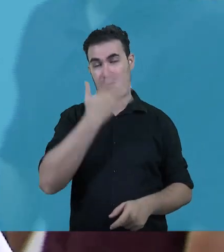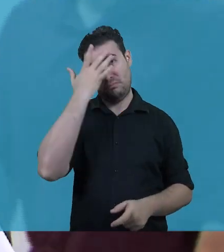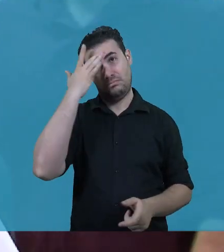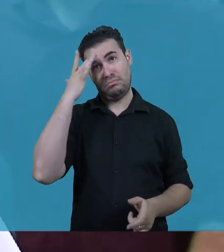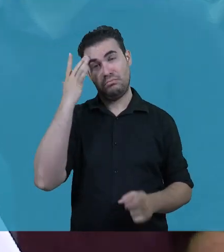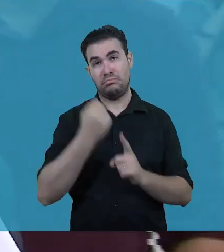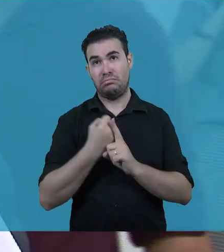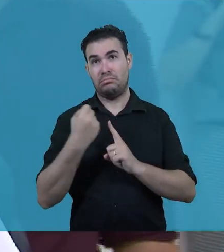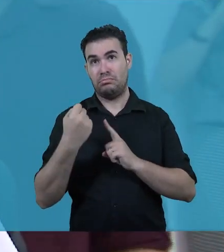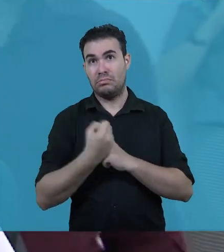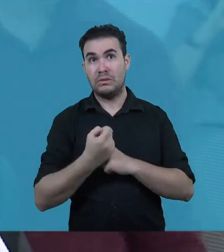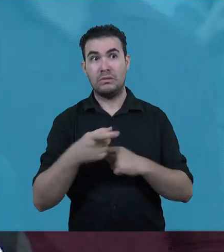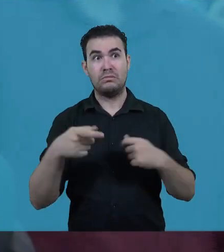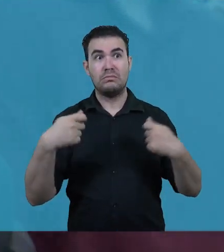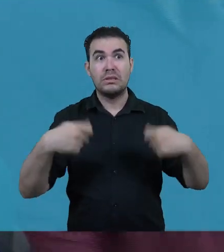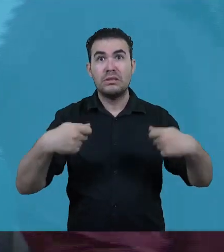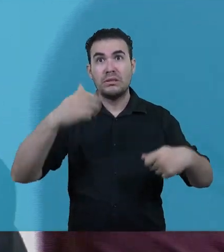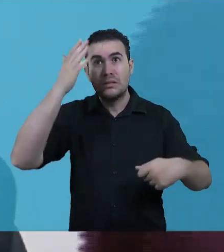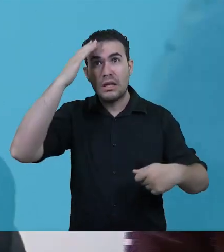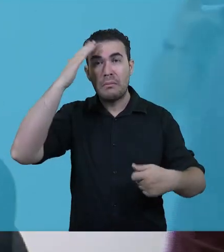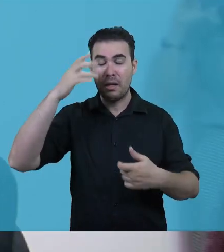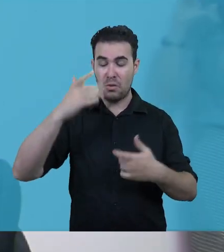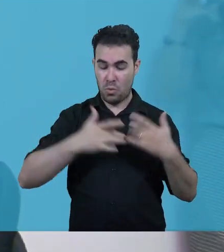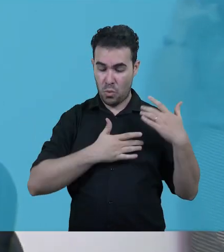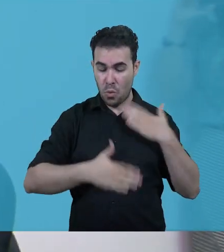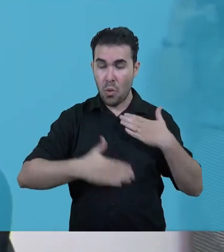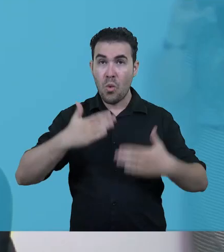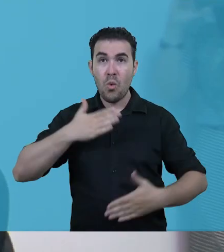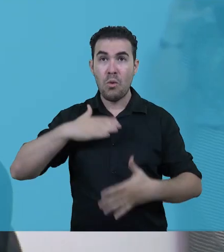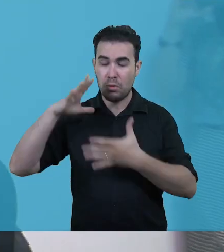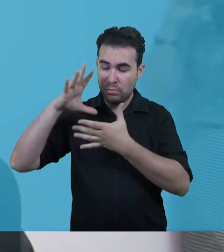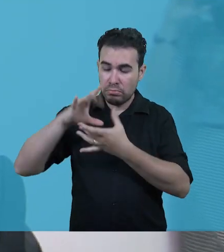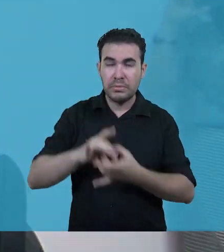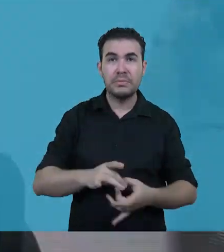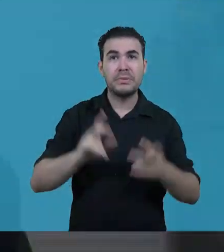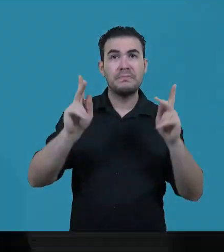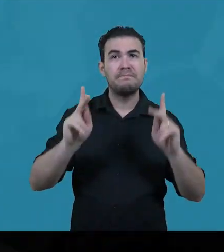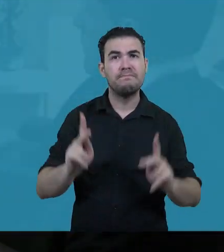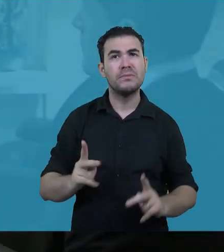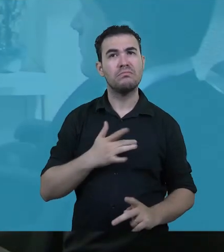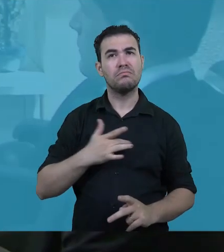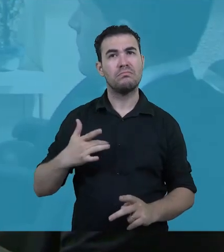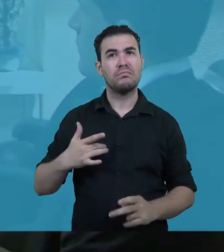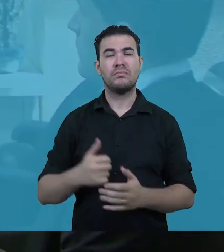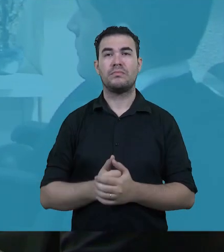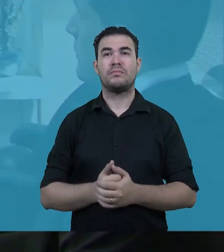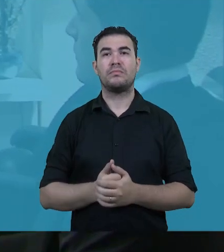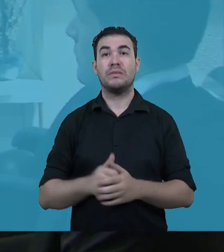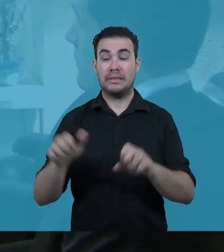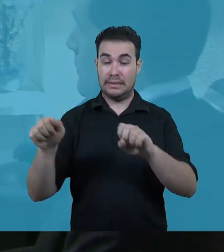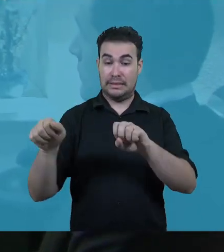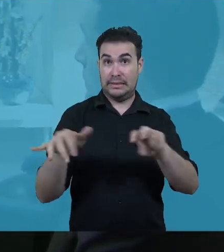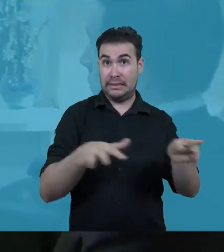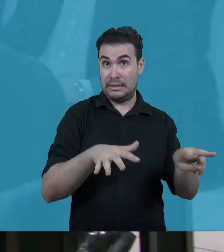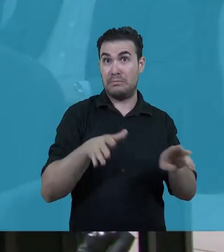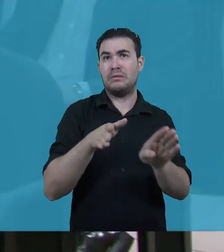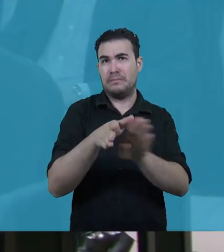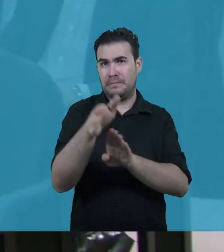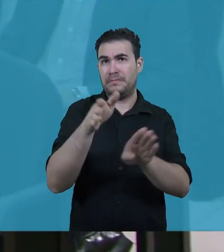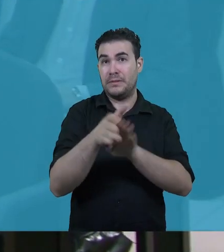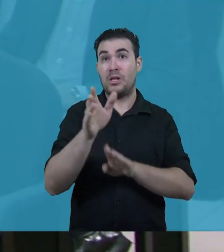cidadão No cenário da harmonia corporal A Semana de Atividades pretende